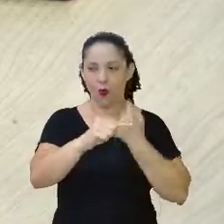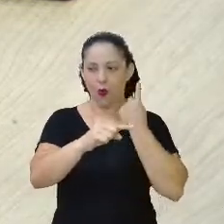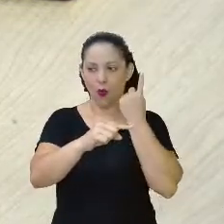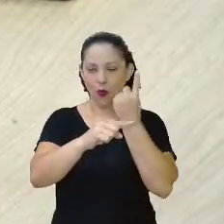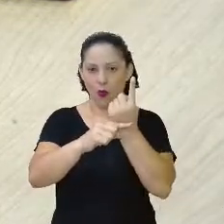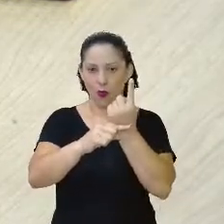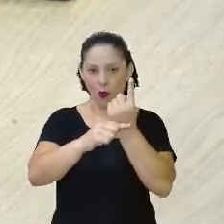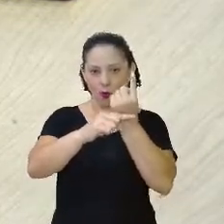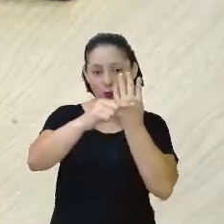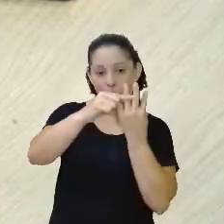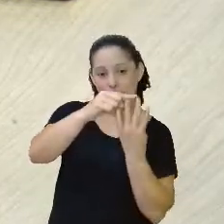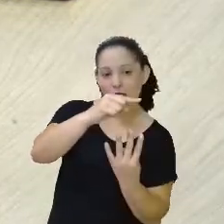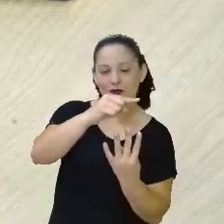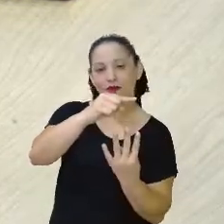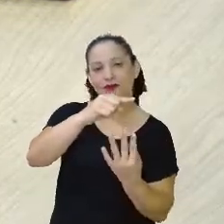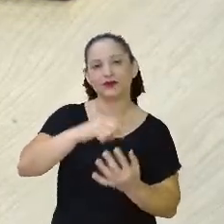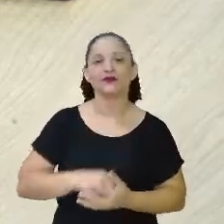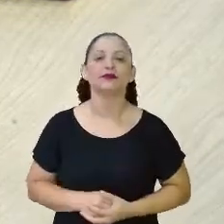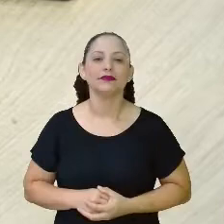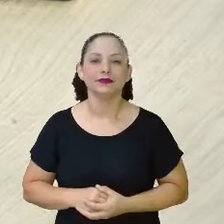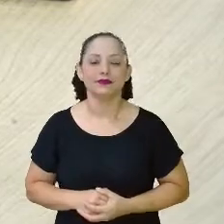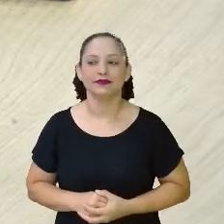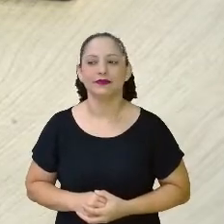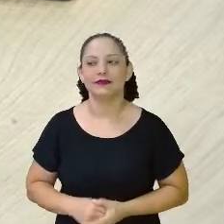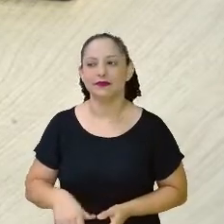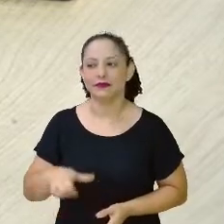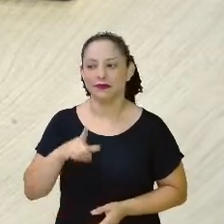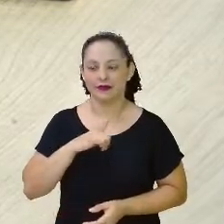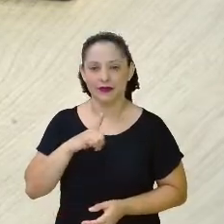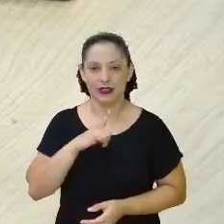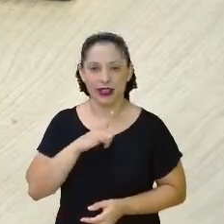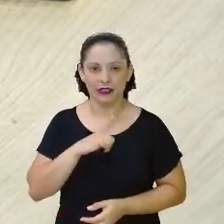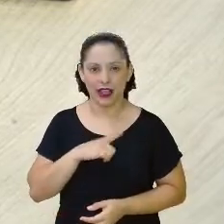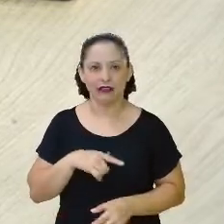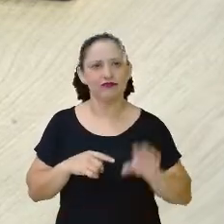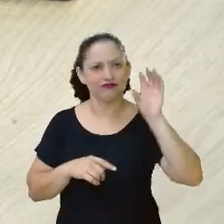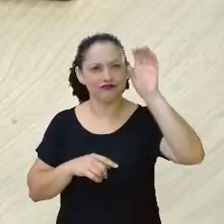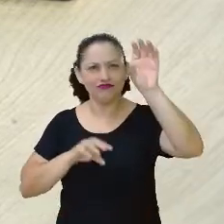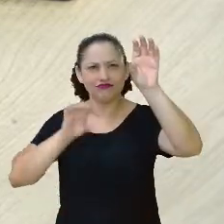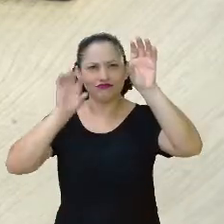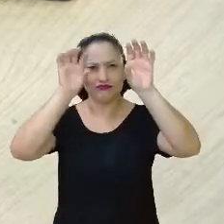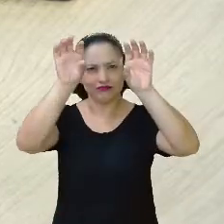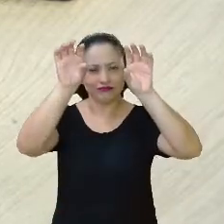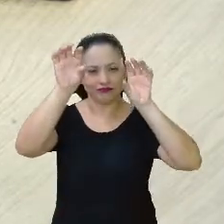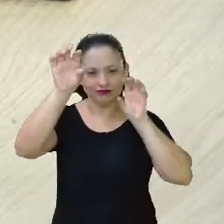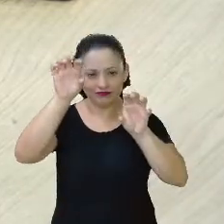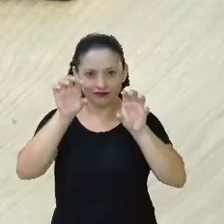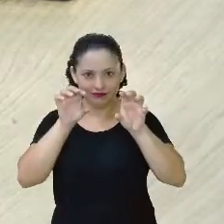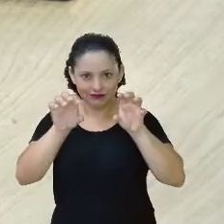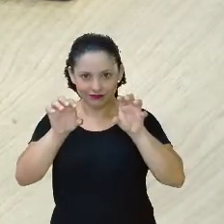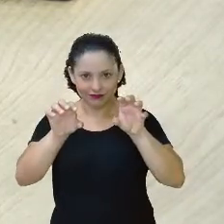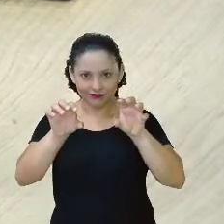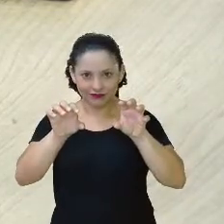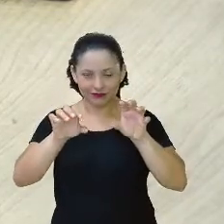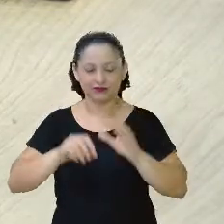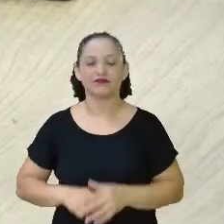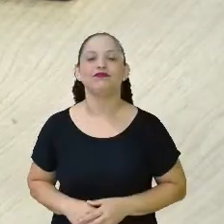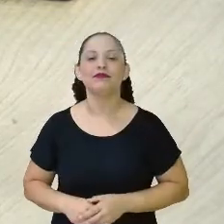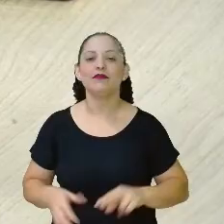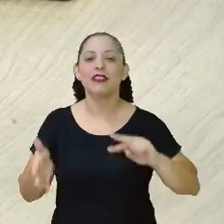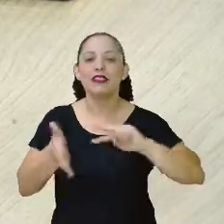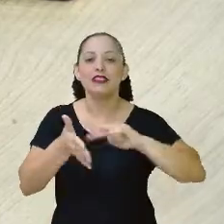25 centavos aqui, 25 aqui, 25 aqui e 25 aqui. Isso